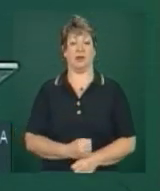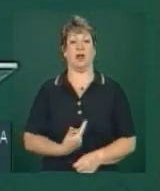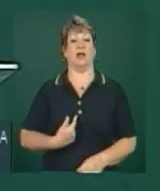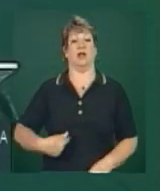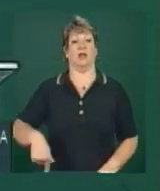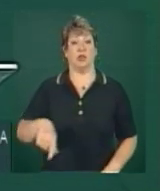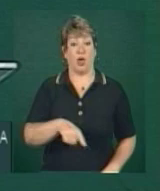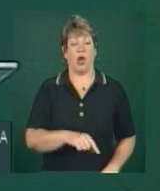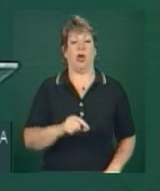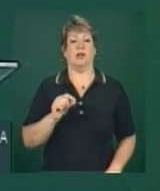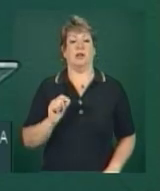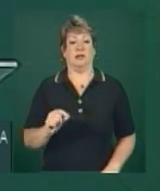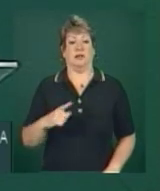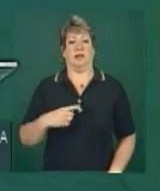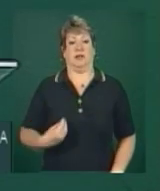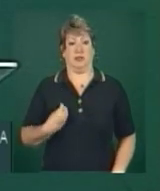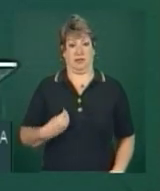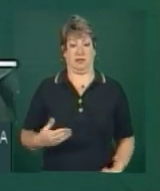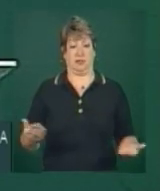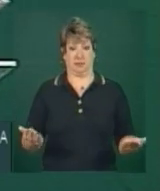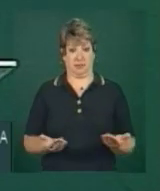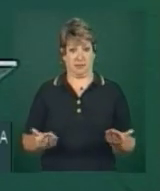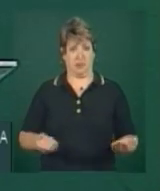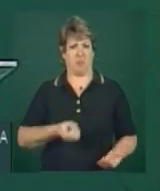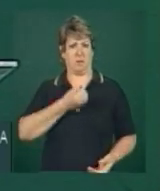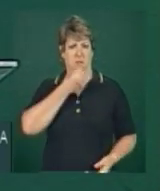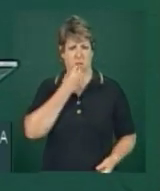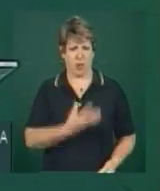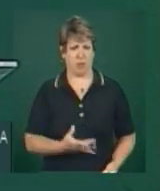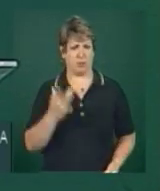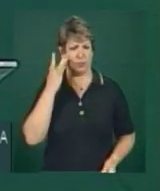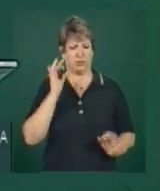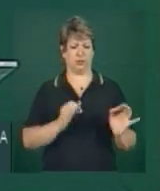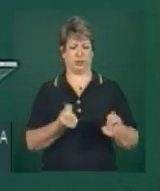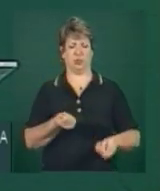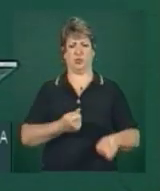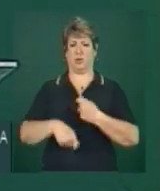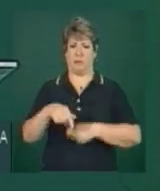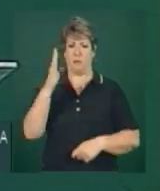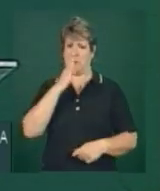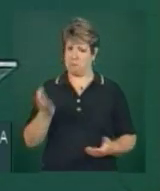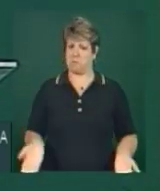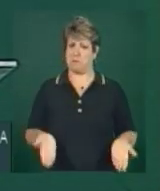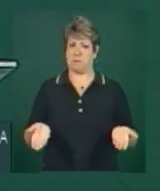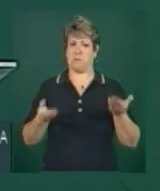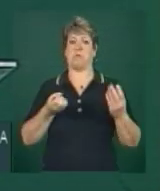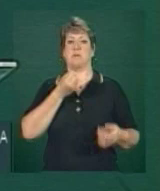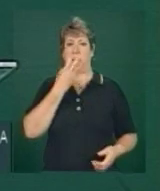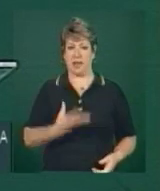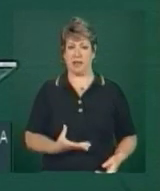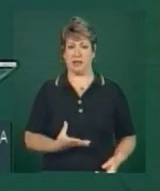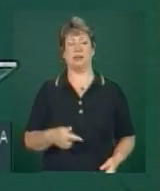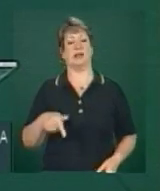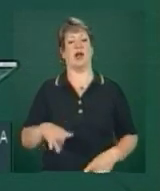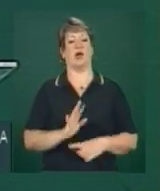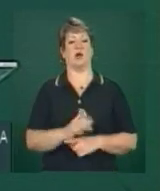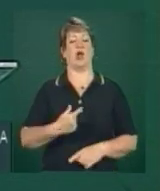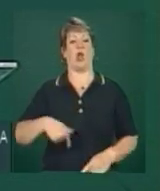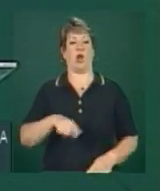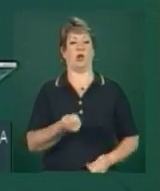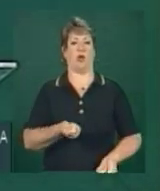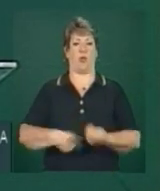situação de estabilidade macroeconômica e robustez fiscal vai permitir que a nossa política